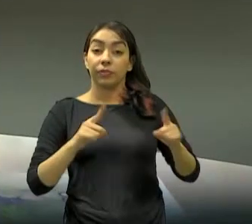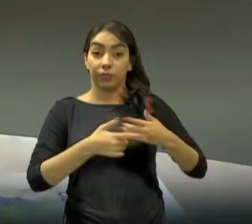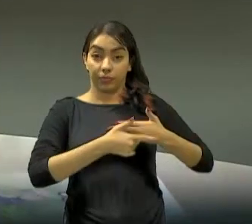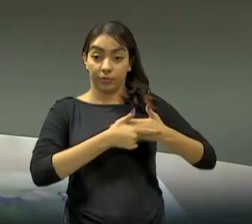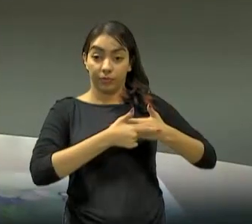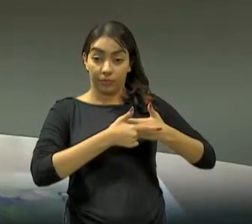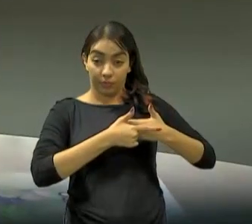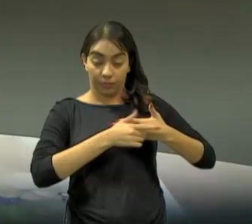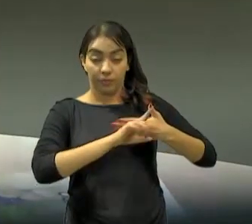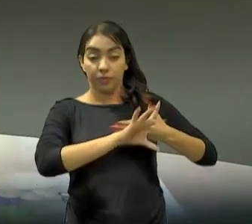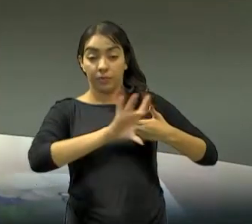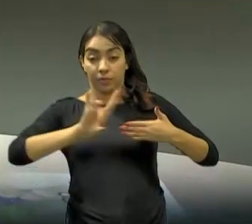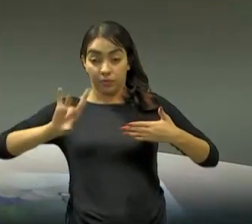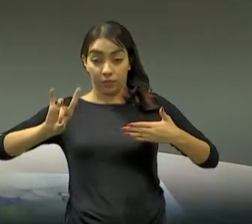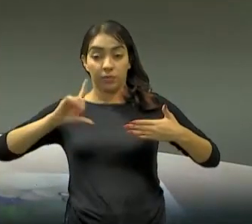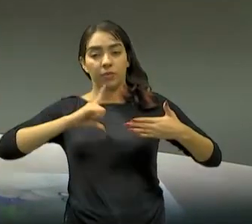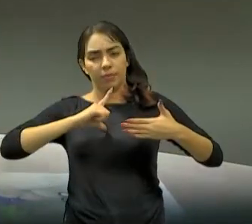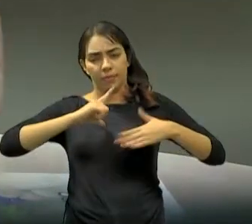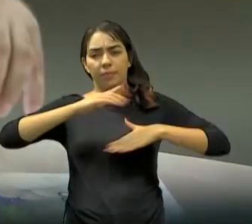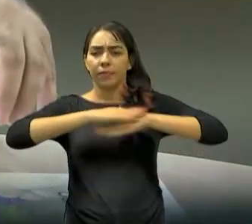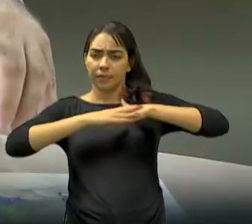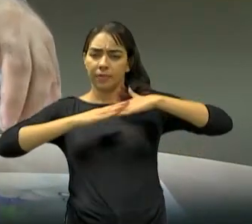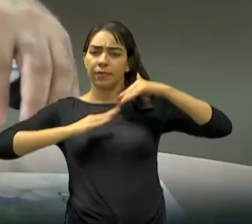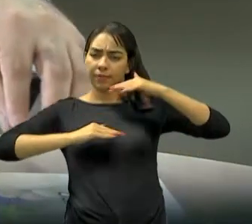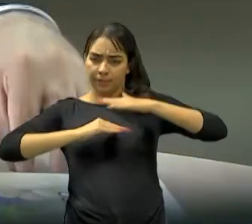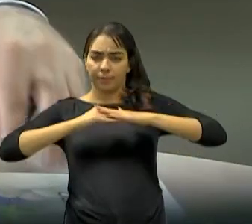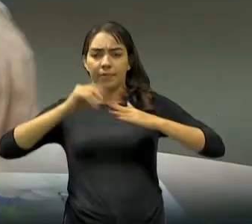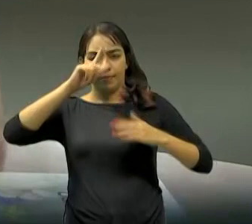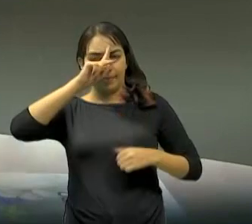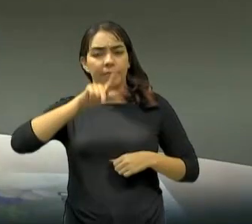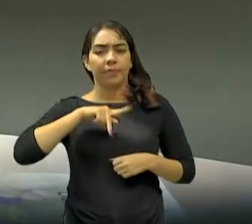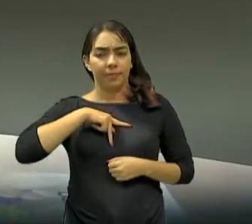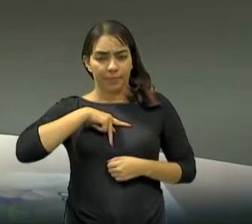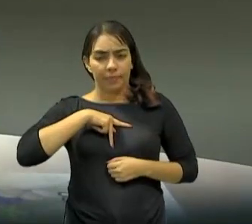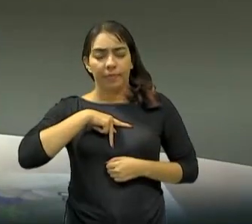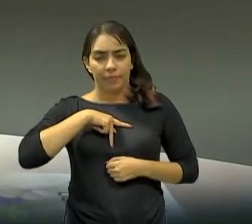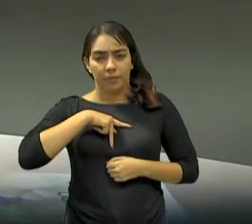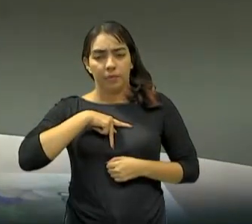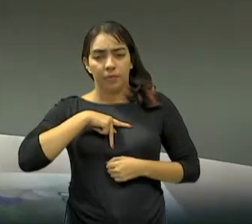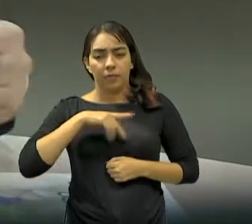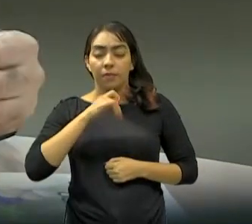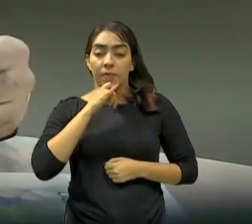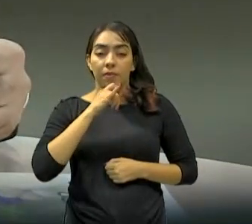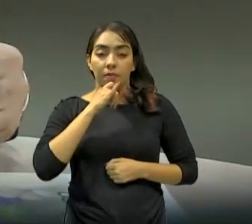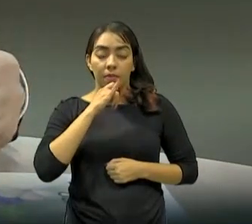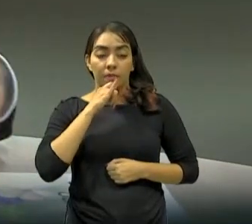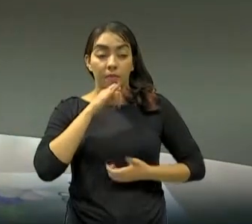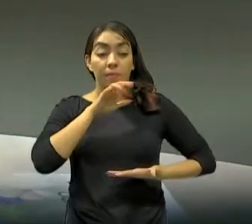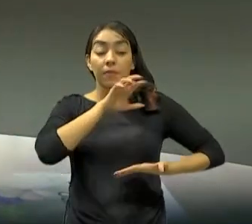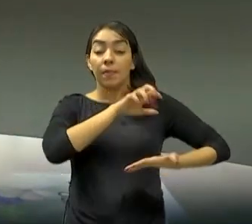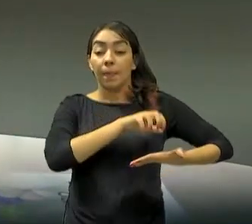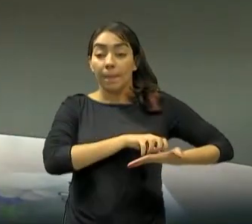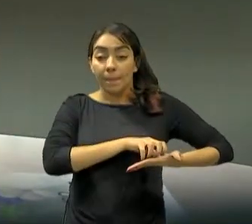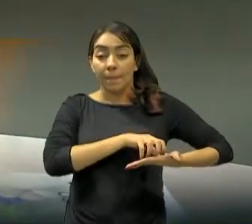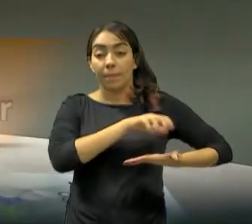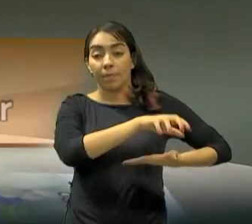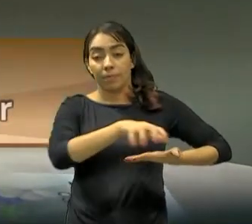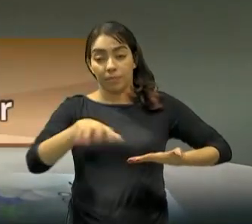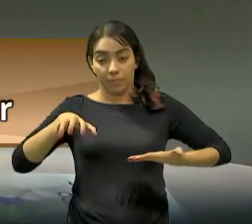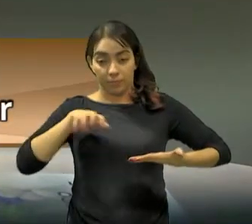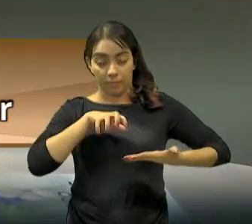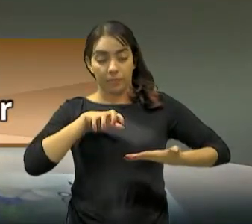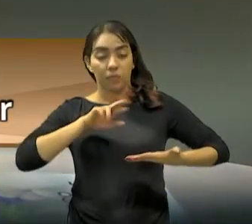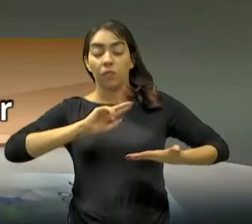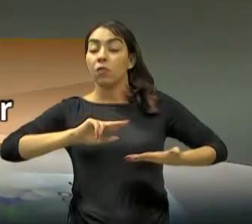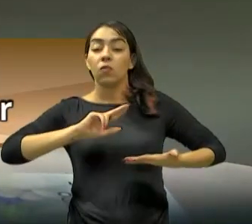diversidade de especialidades, ou seja, dentro das organizações temos vários departamentos. Porém, a gente não concorre, a gente